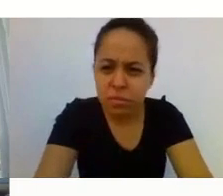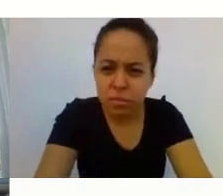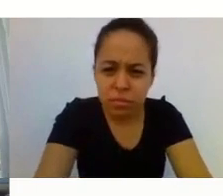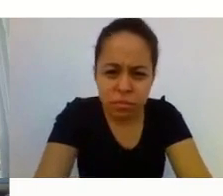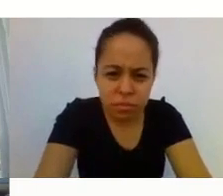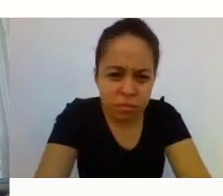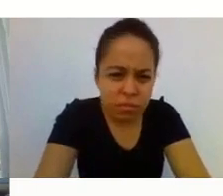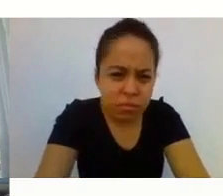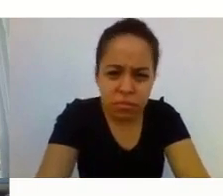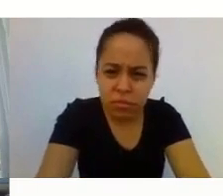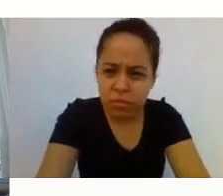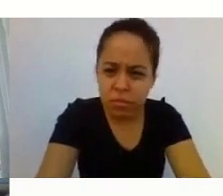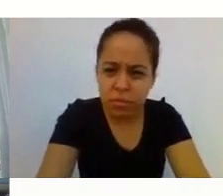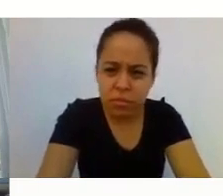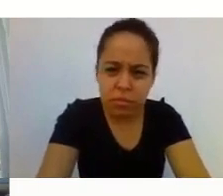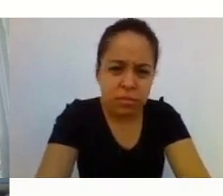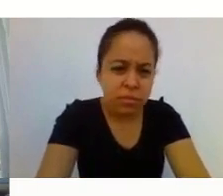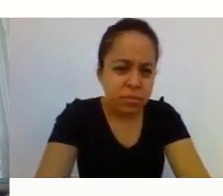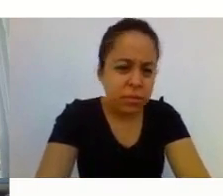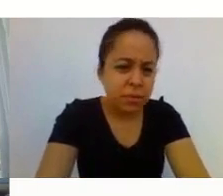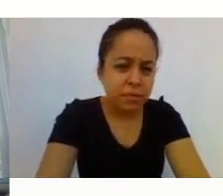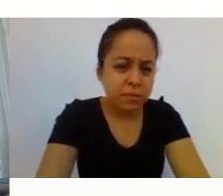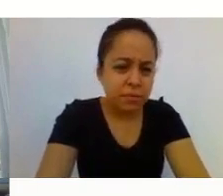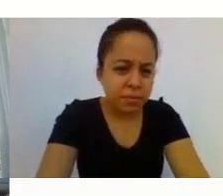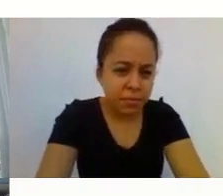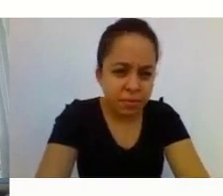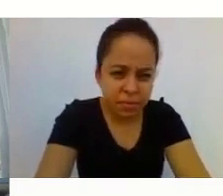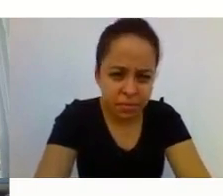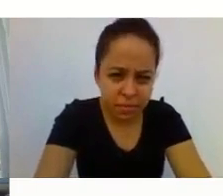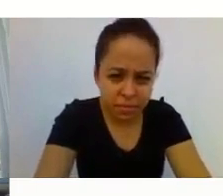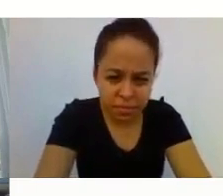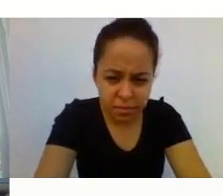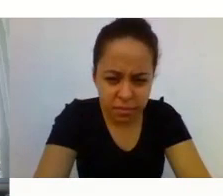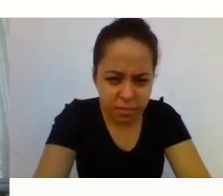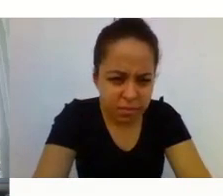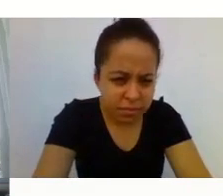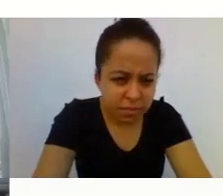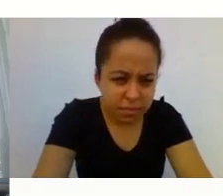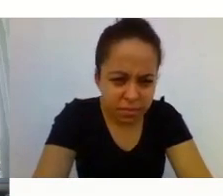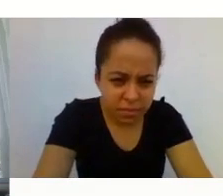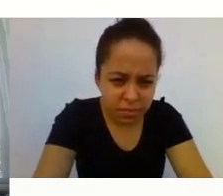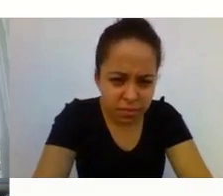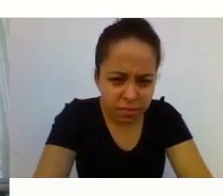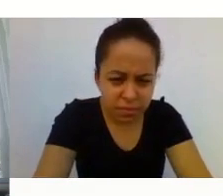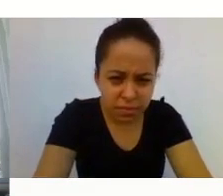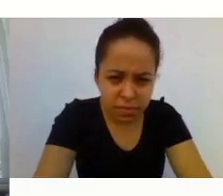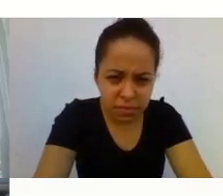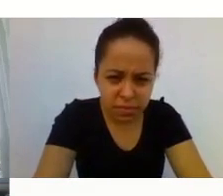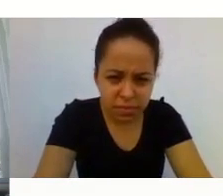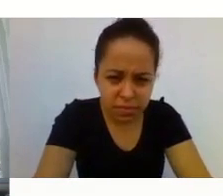Os 5 classificados E, na sequência, os suplentes